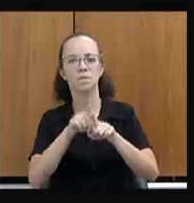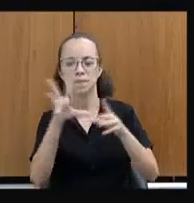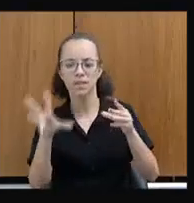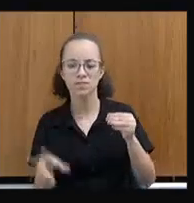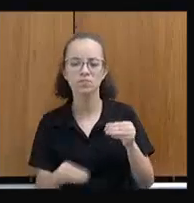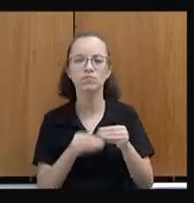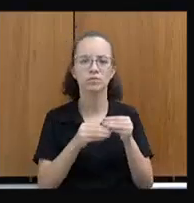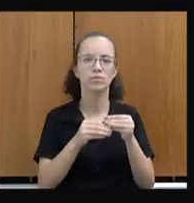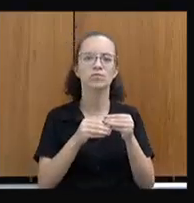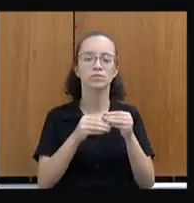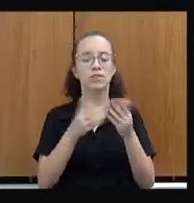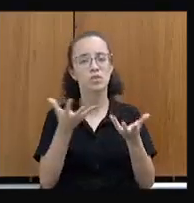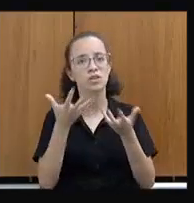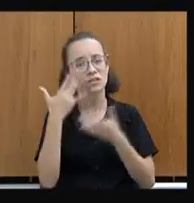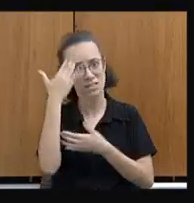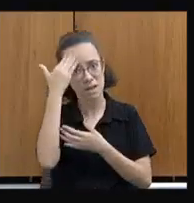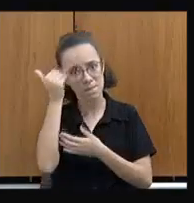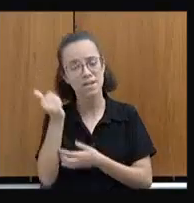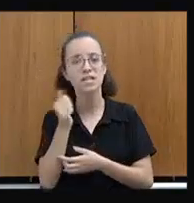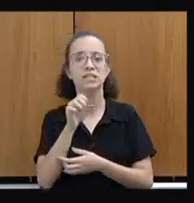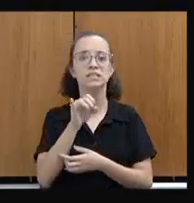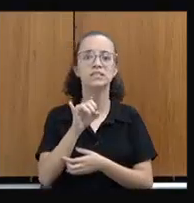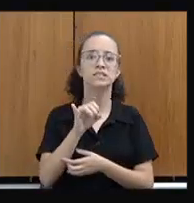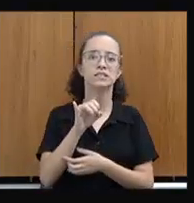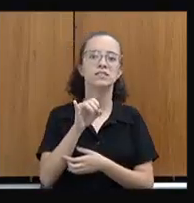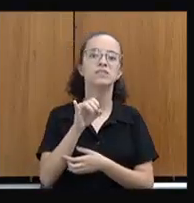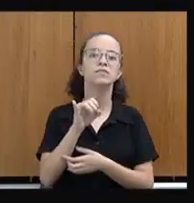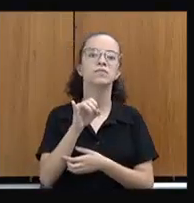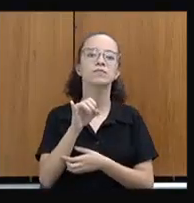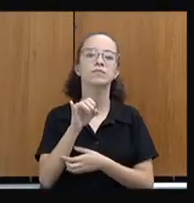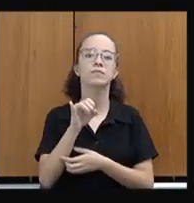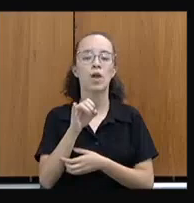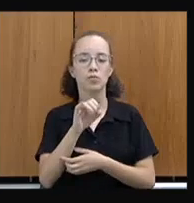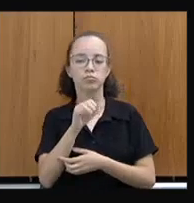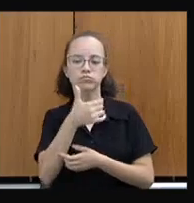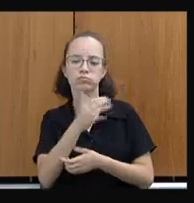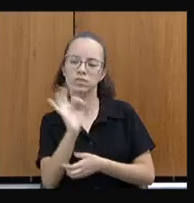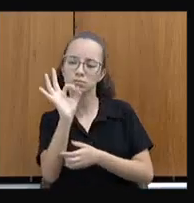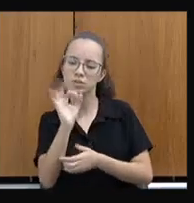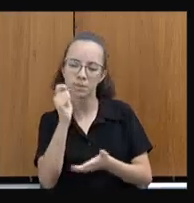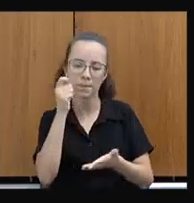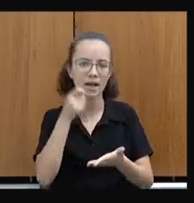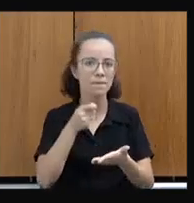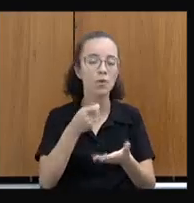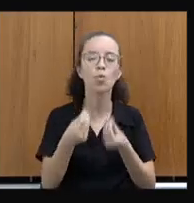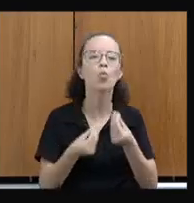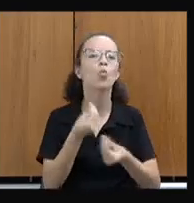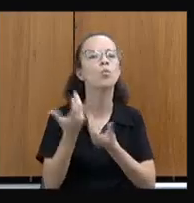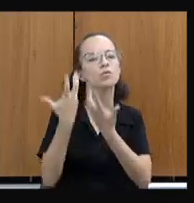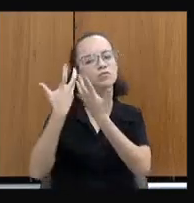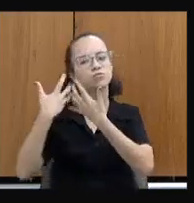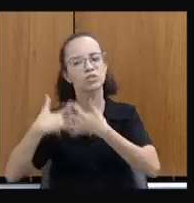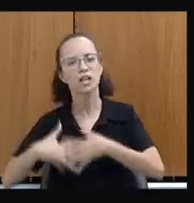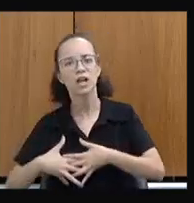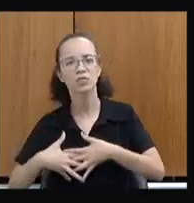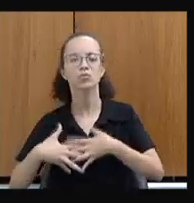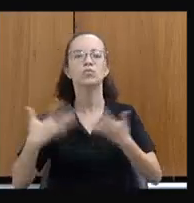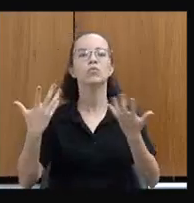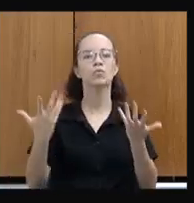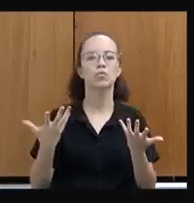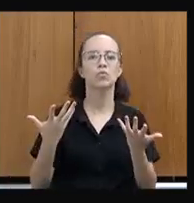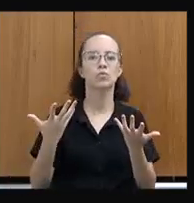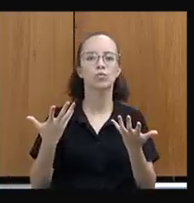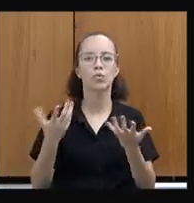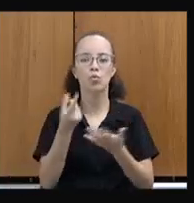valor do FEM. Então, queria saber se 100% que ele está sendo utilizado só para o pagamento do piso da assistência ou o